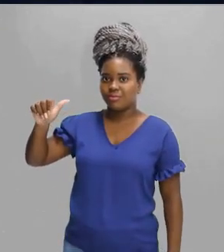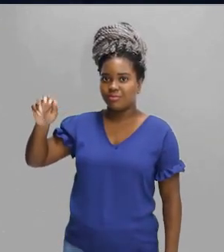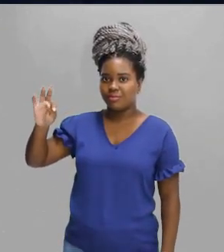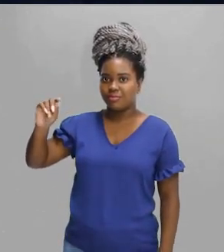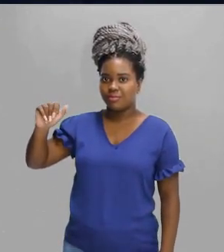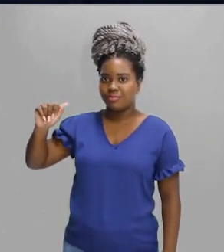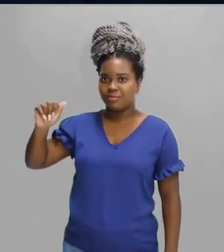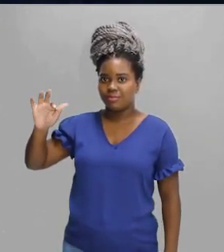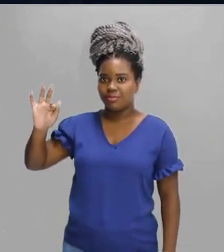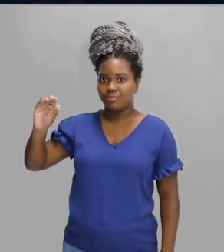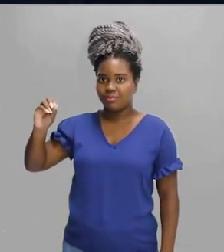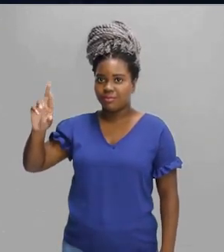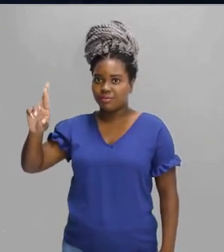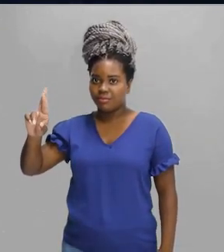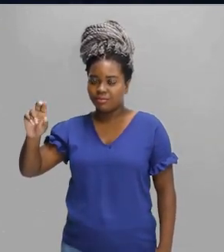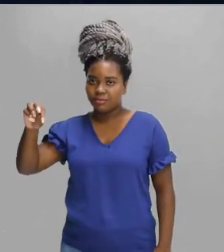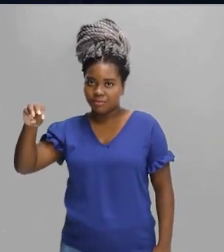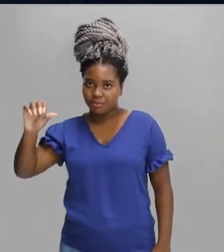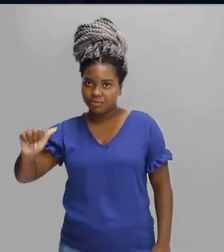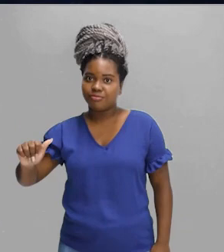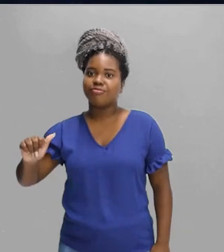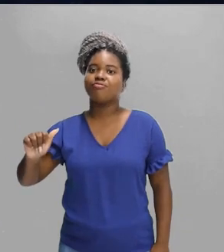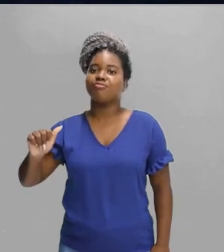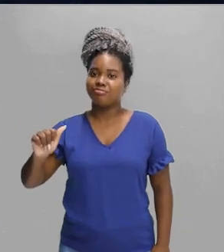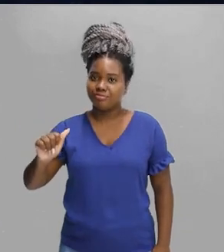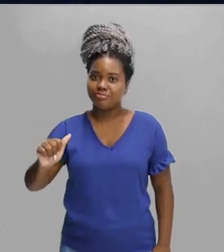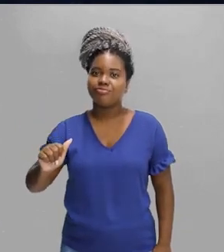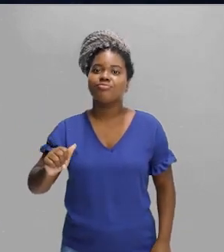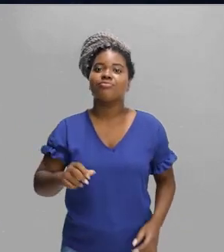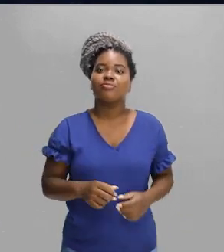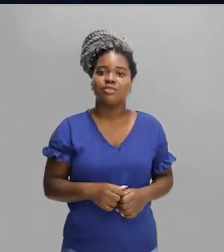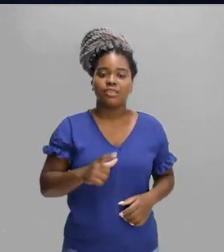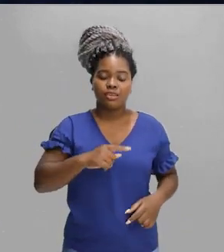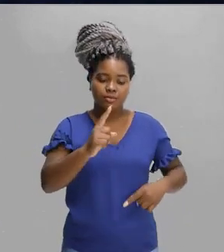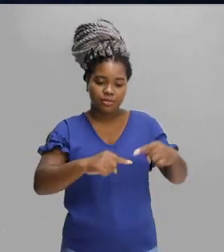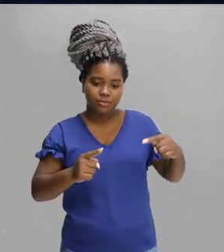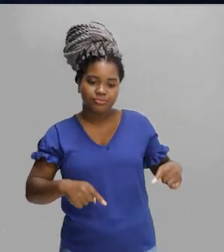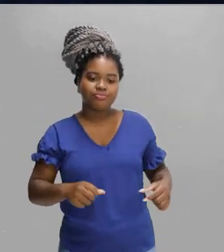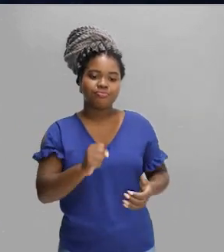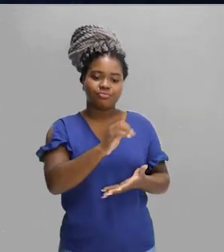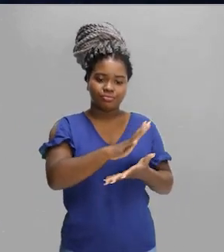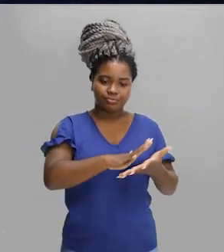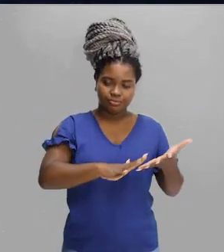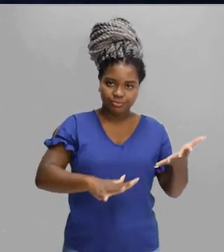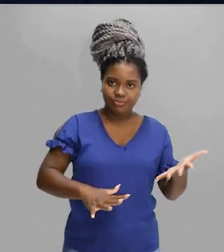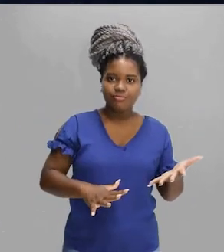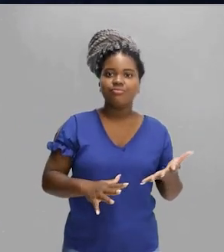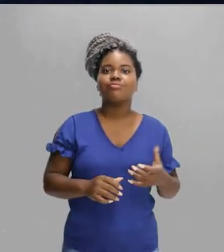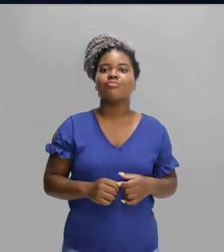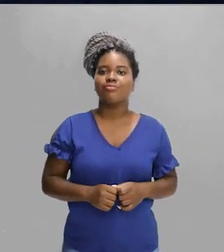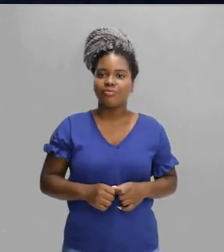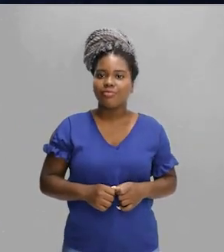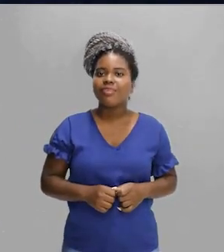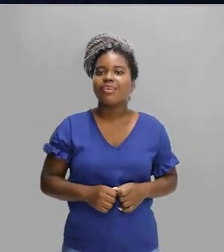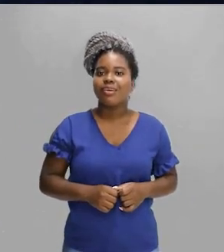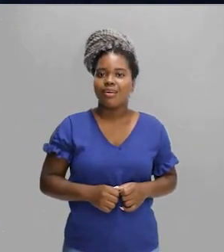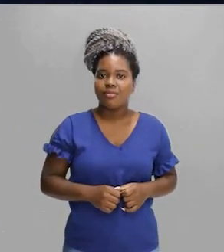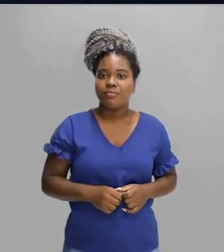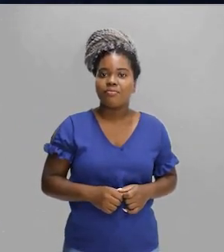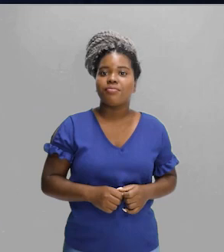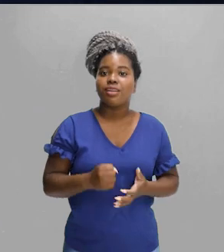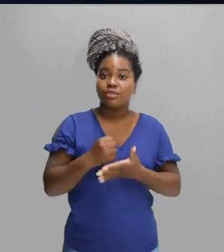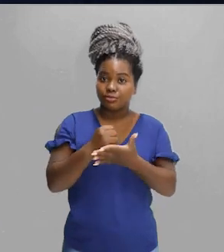essas aulas e muito mais coisas para vocês. Curiosidades e materiais, atividades, exercícios, apostilas, para dar aquela